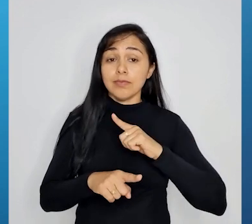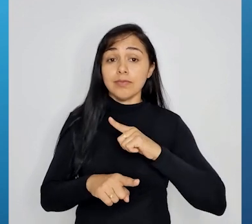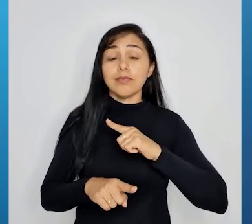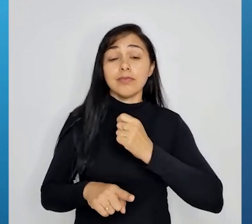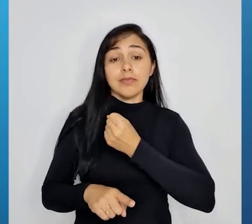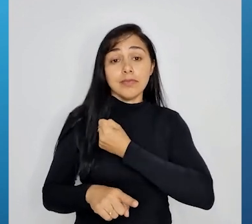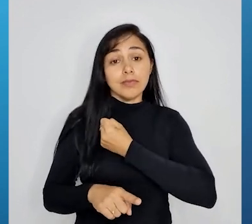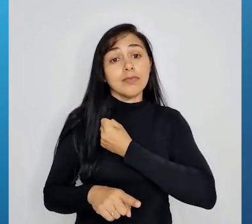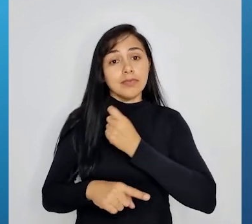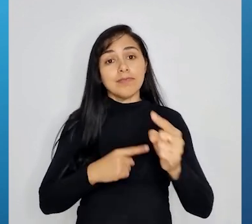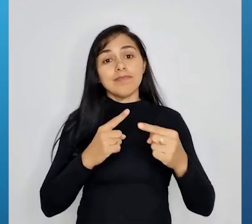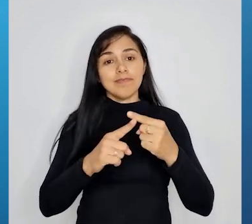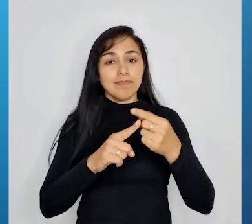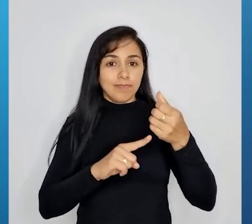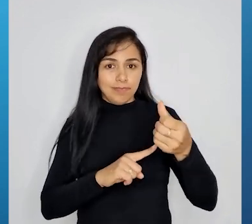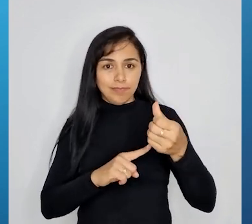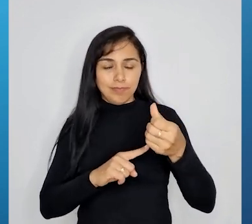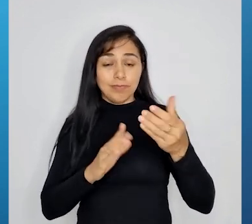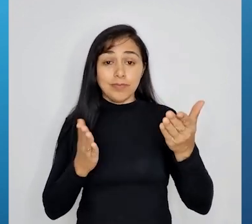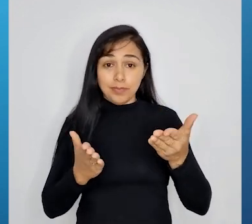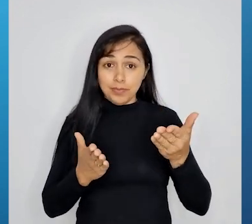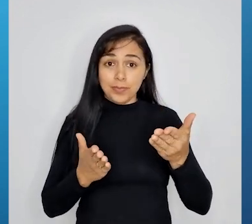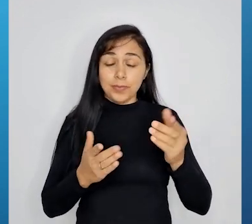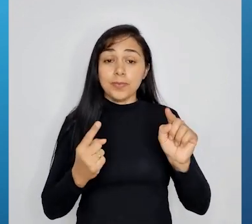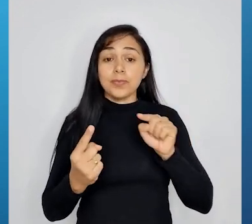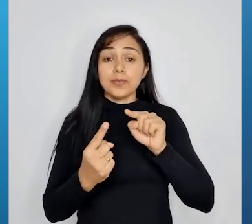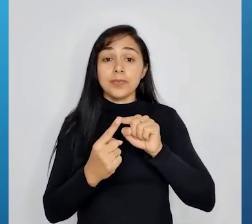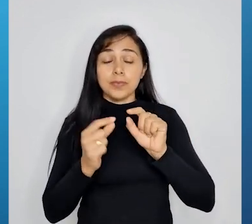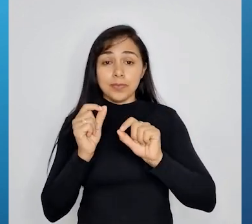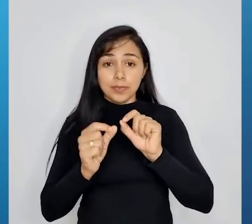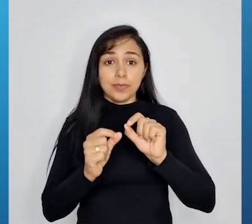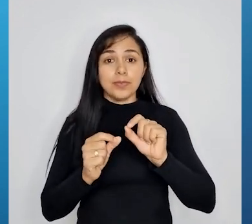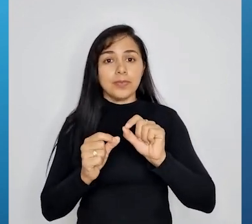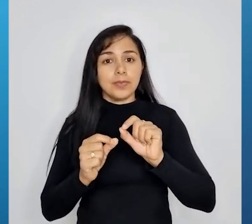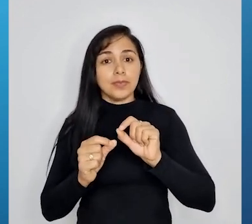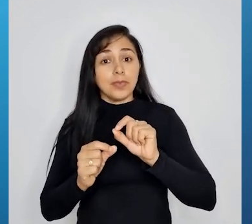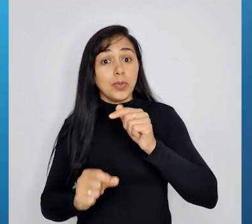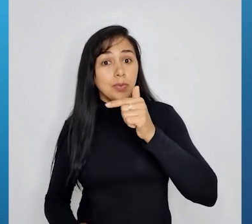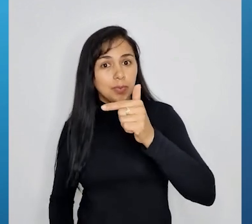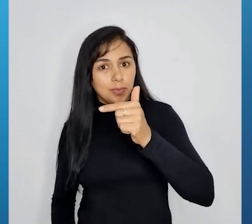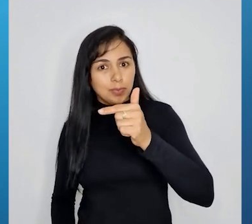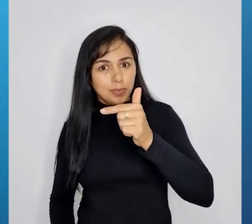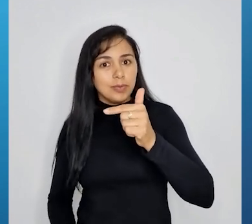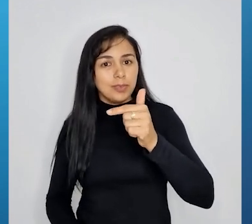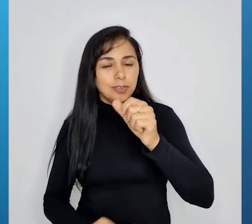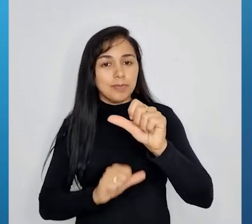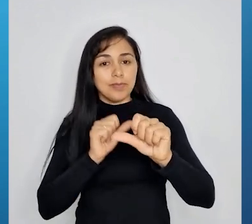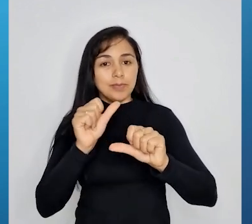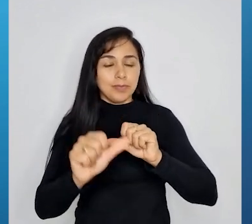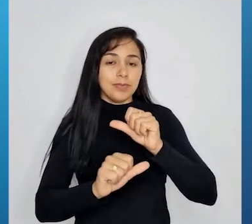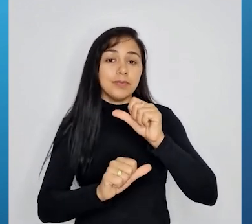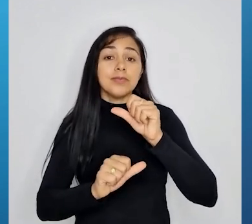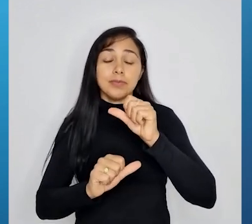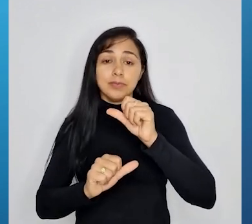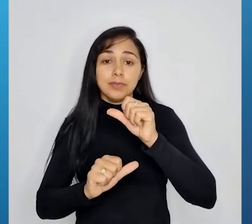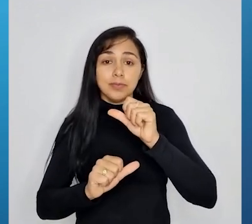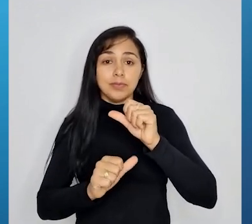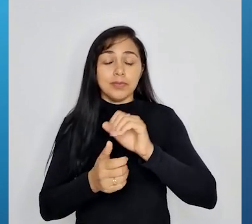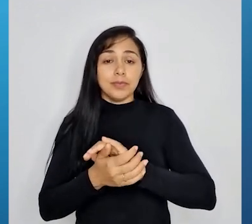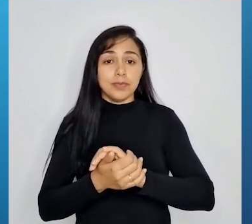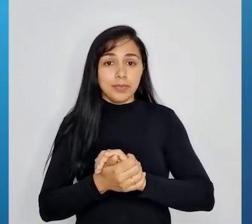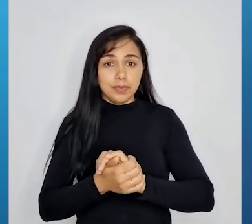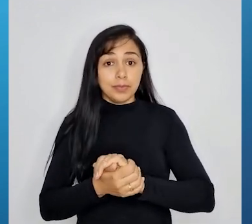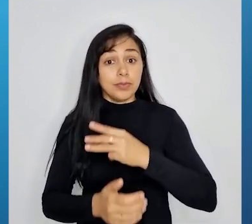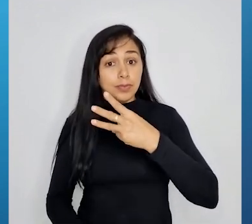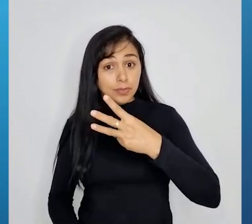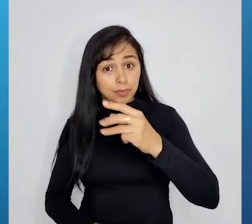fazer este 3 virar 6 e este 2 virar 6, já que eles já têm o sinal trocado. Então, para este 3 virar 6, eu tenho